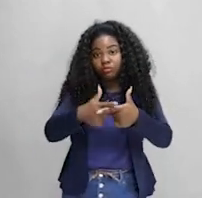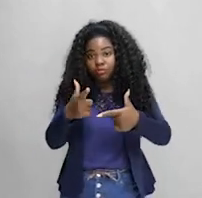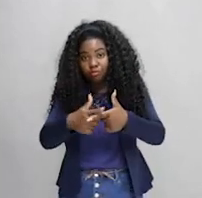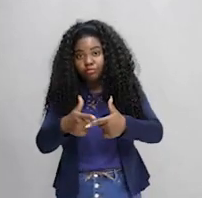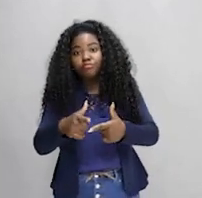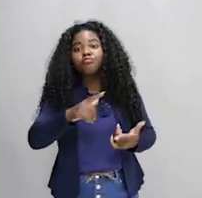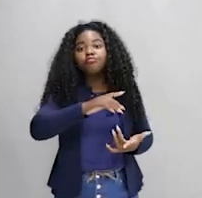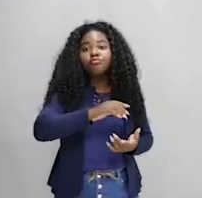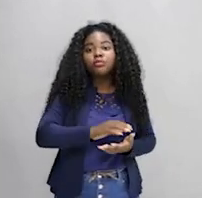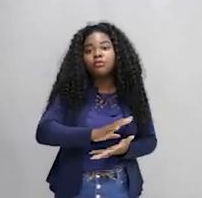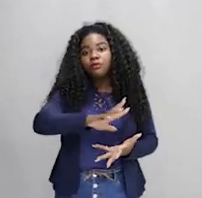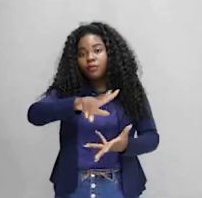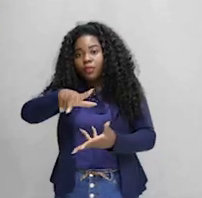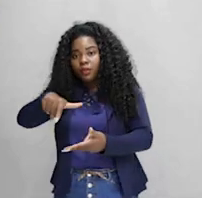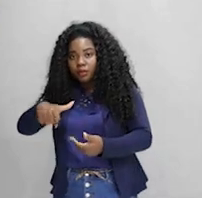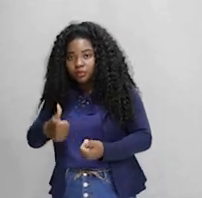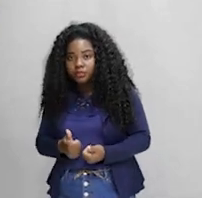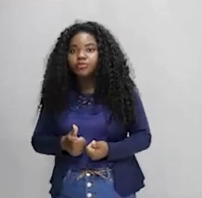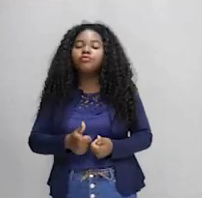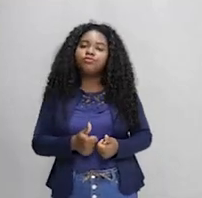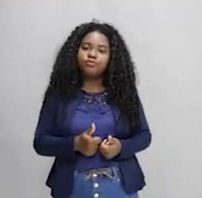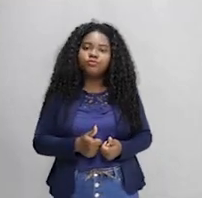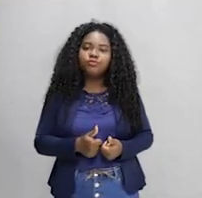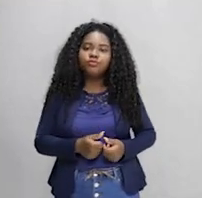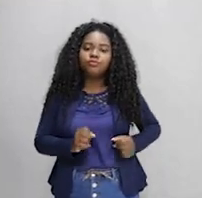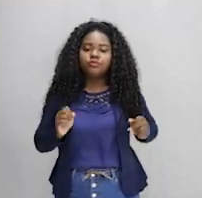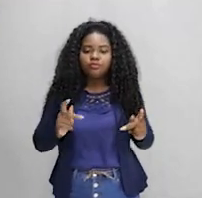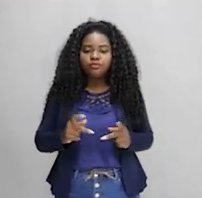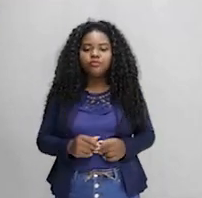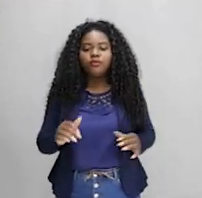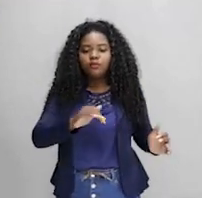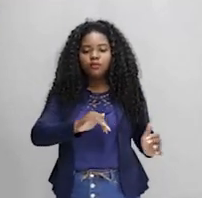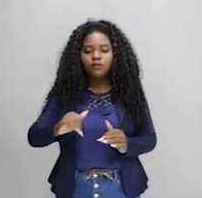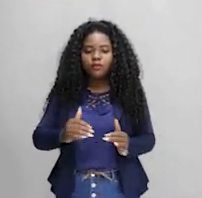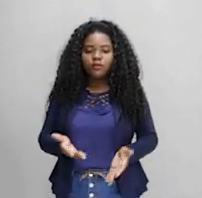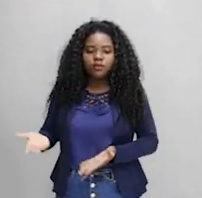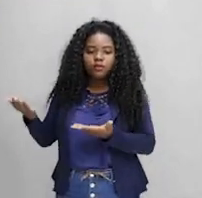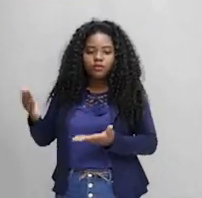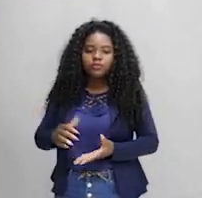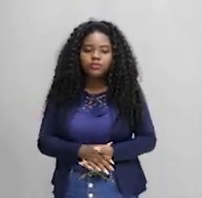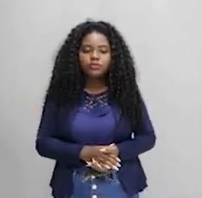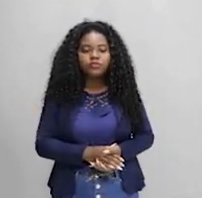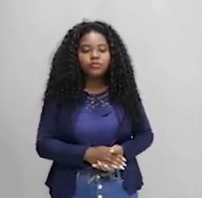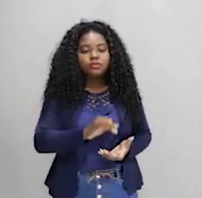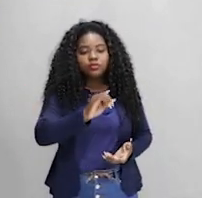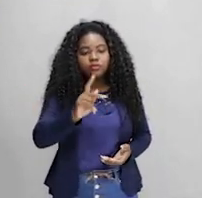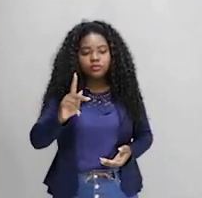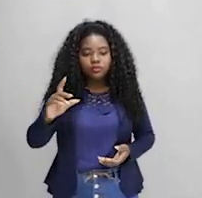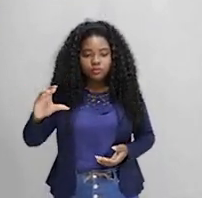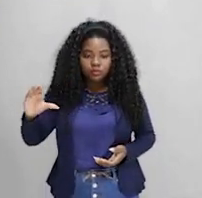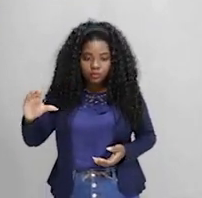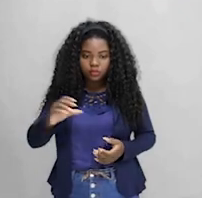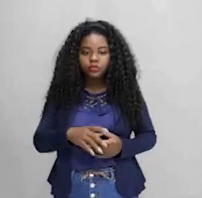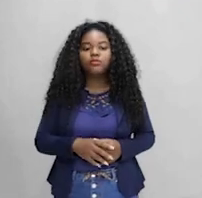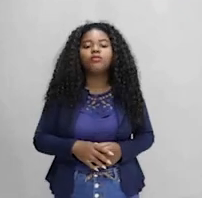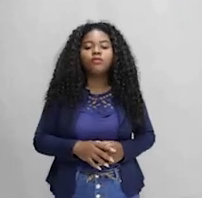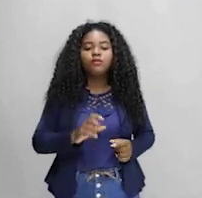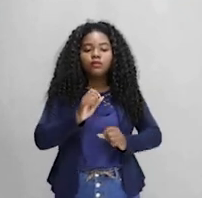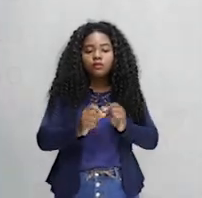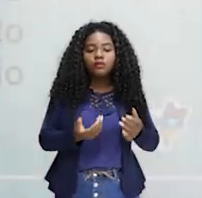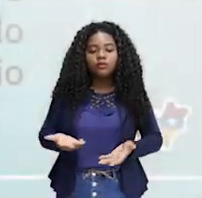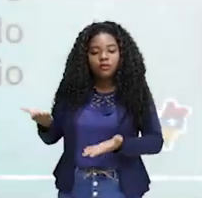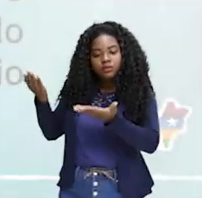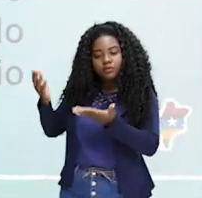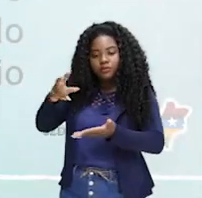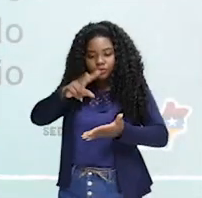ambientais, principalmente, para chamar a atenção. Então, vem comigo aqui e bora sintetizar. O que é o IPCC, Marcos? É o painel